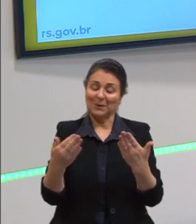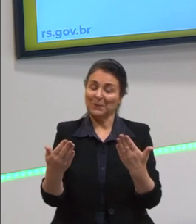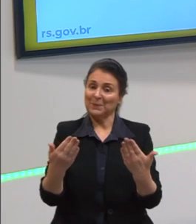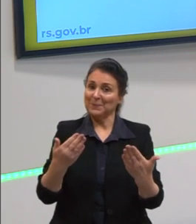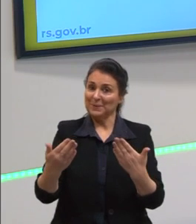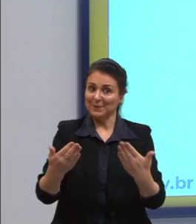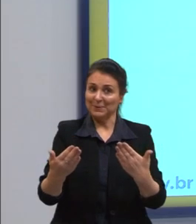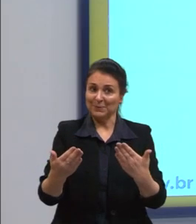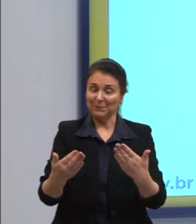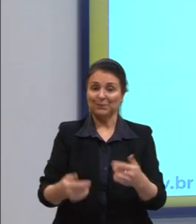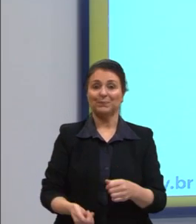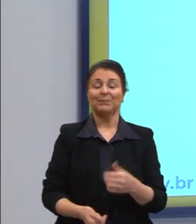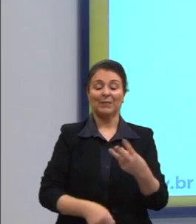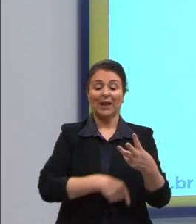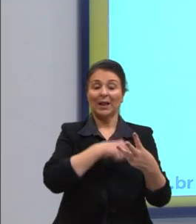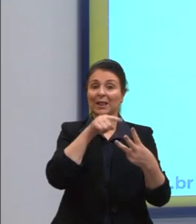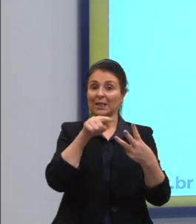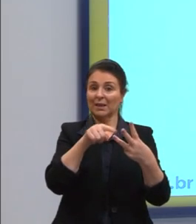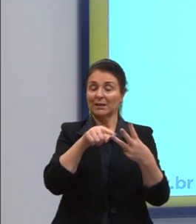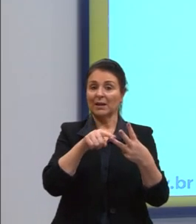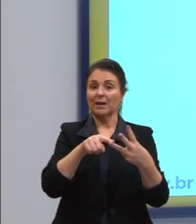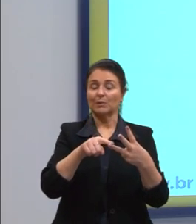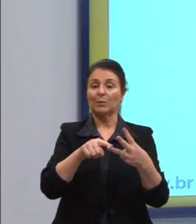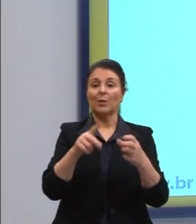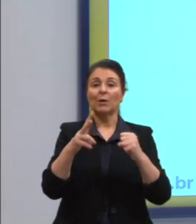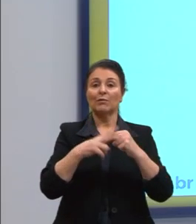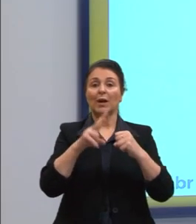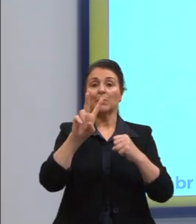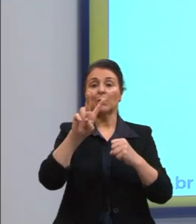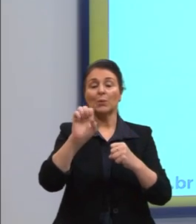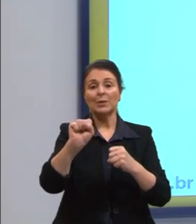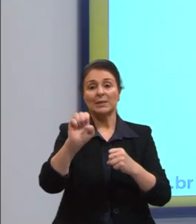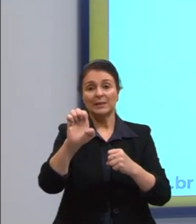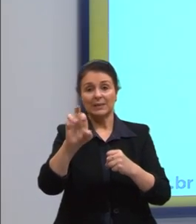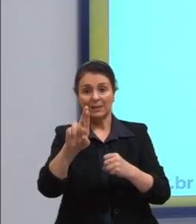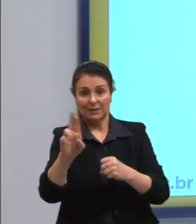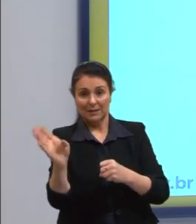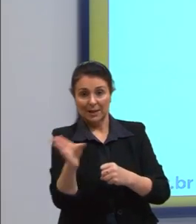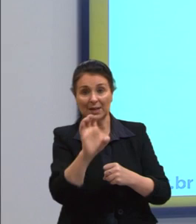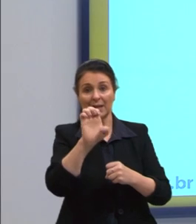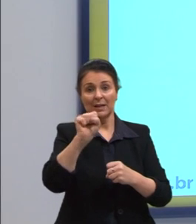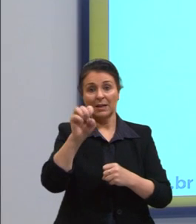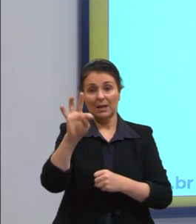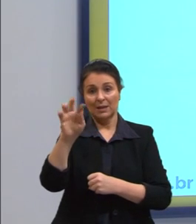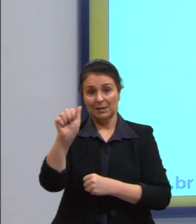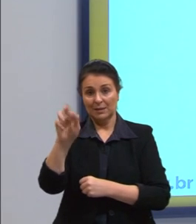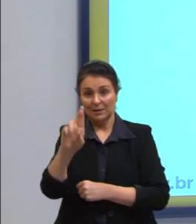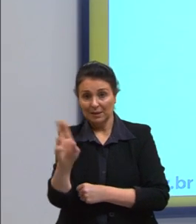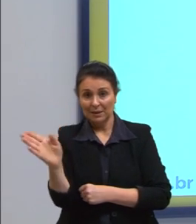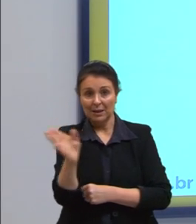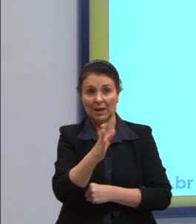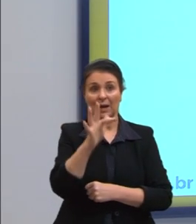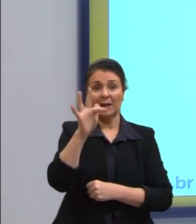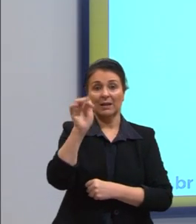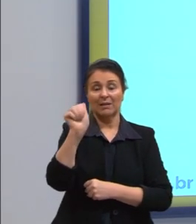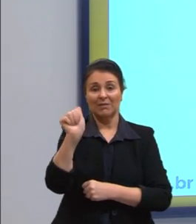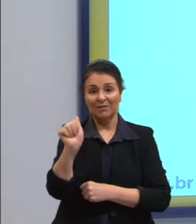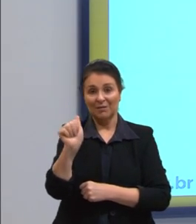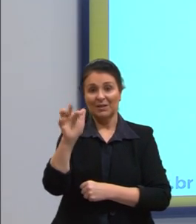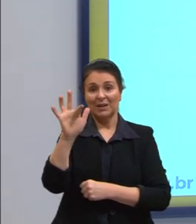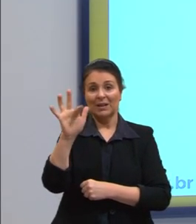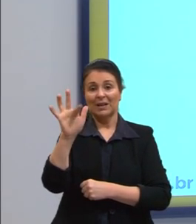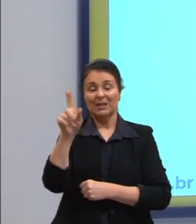Terceiro caso. Os verbos ser, estar e fazer, indicando o tempo cronológico ou clima.